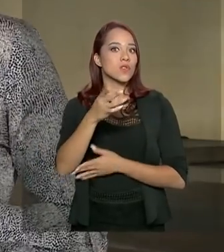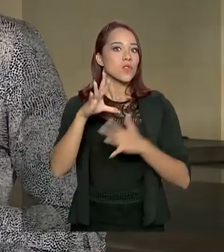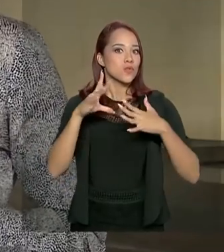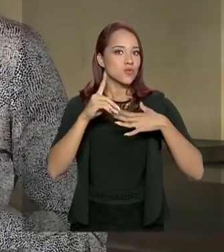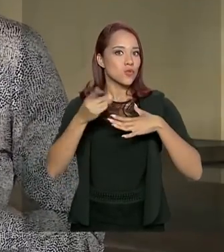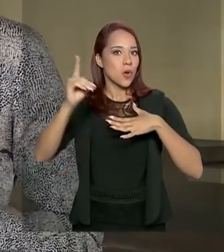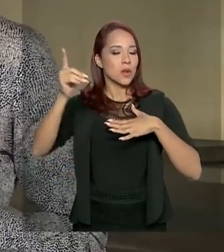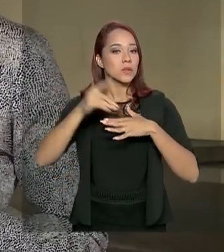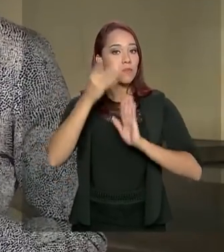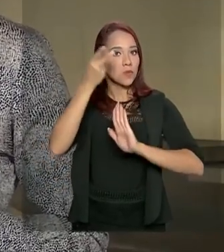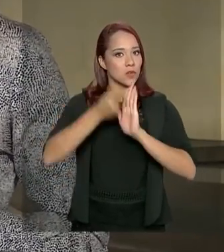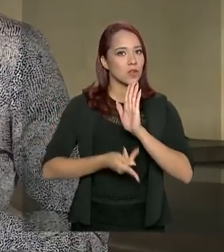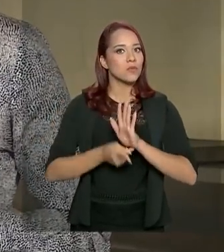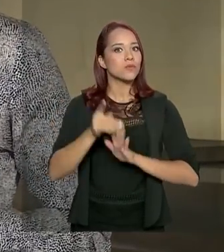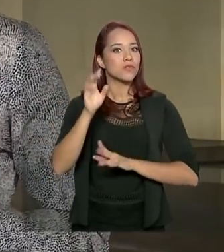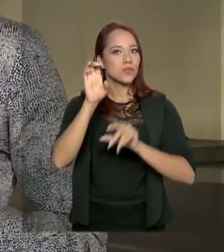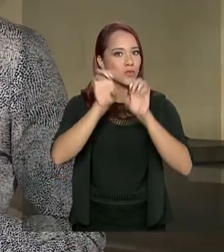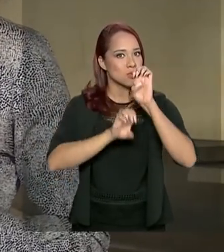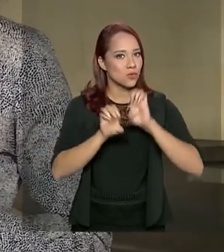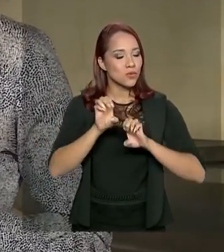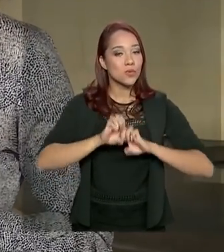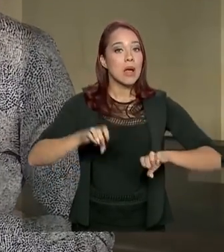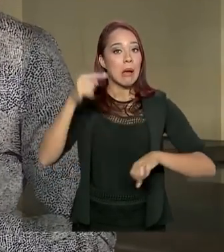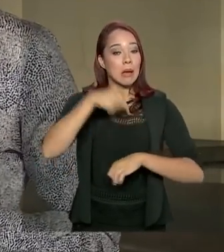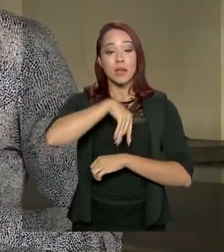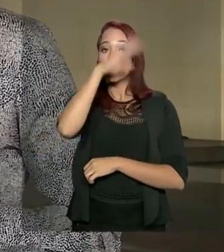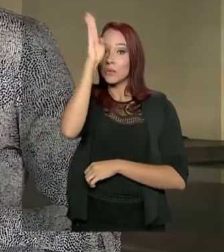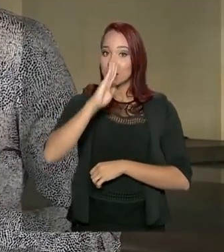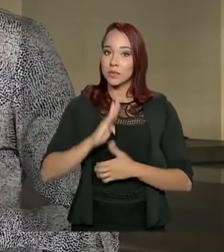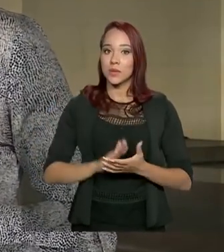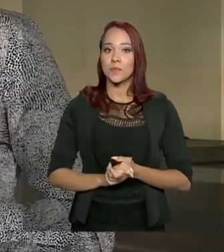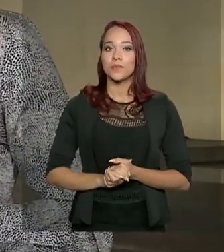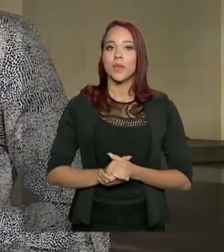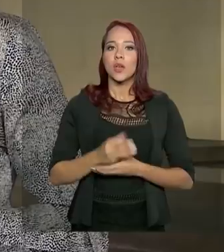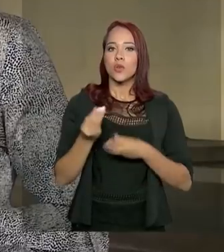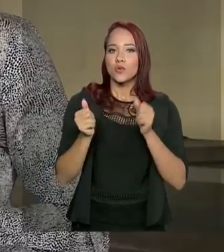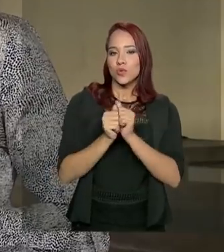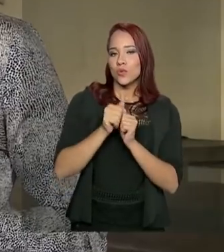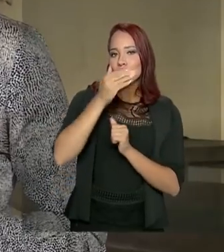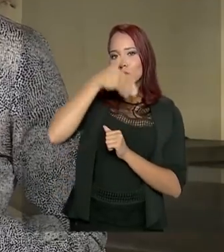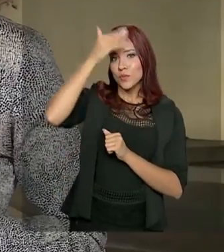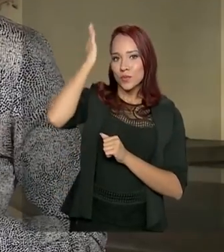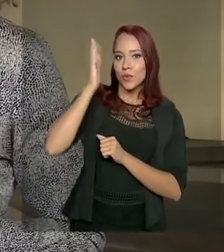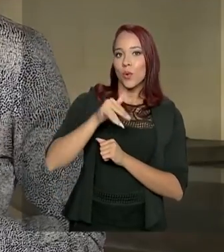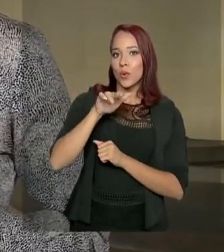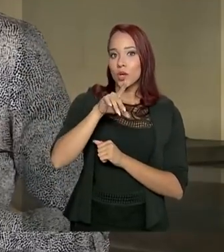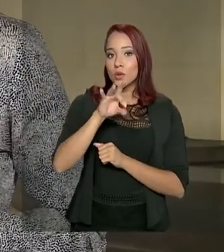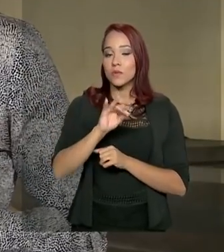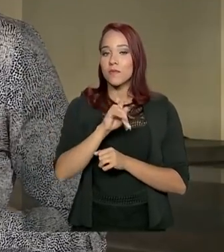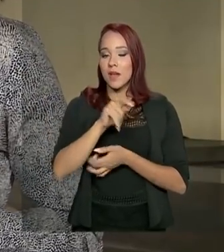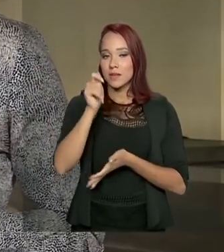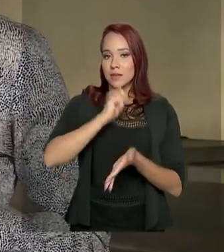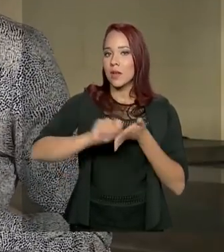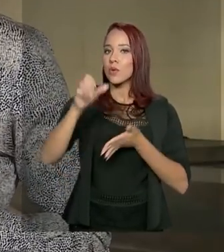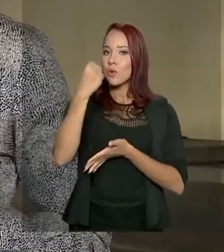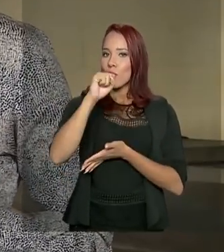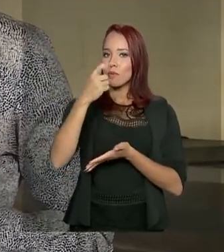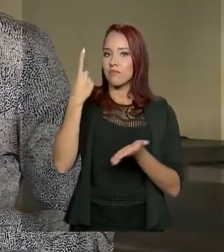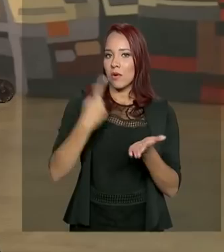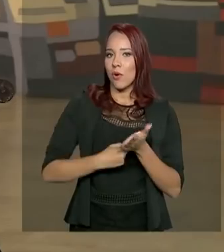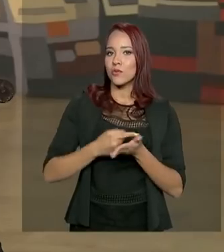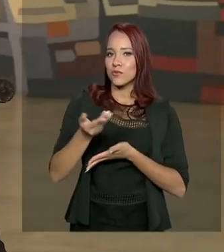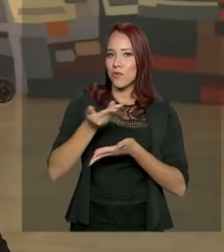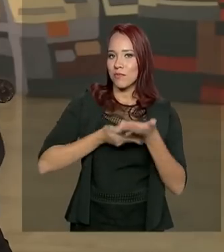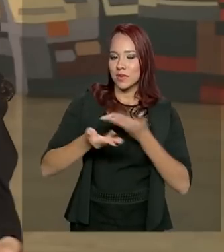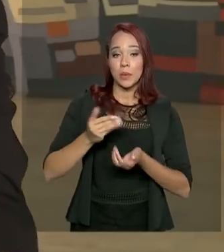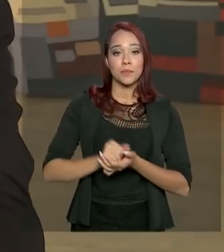projetos de infraestrutura aqui no Brasil. E com os Emirados Árabes Unidos, foram assinados oito acordos de cooperação.